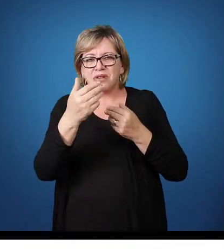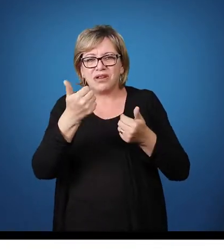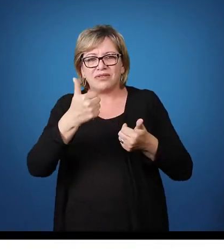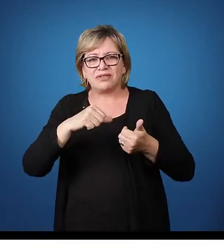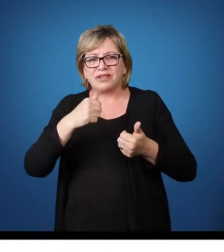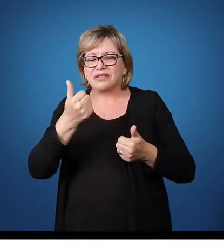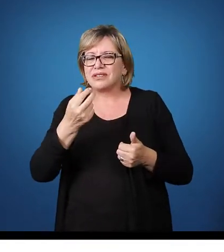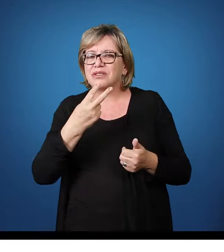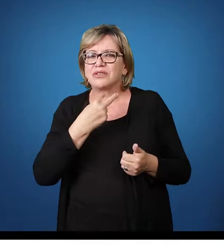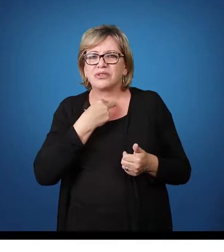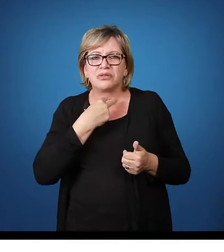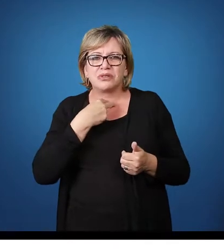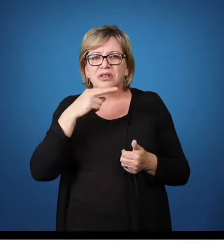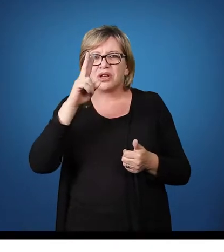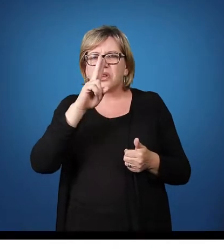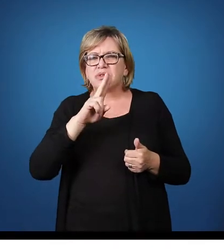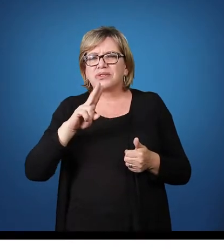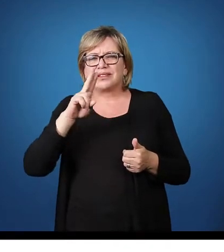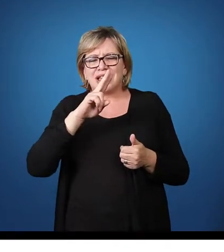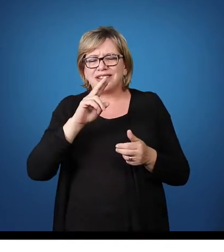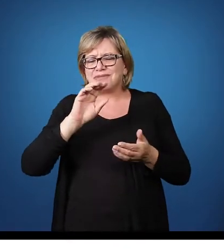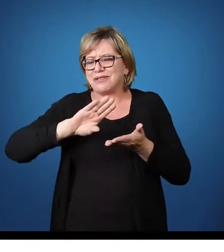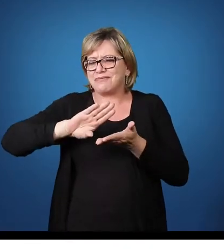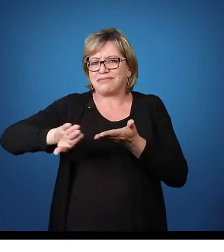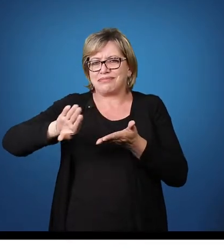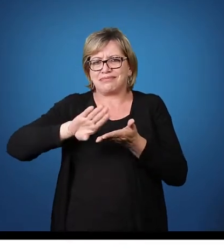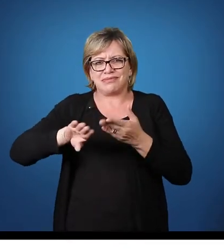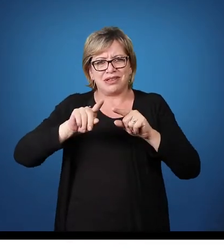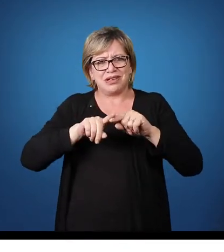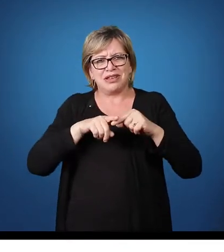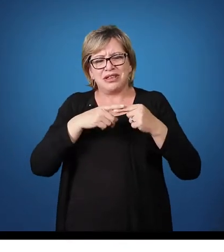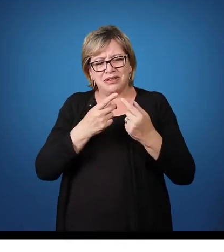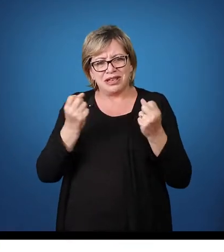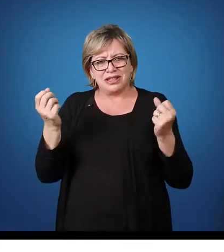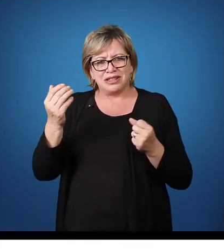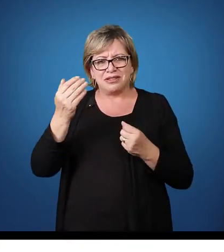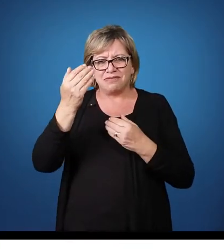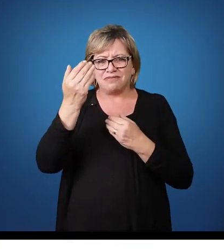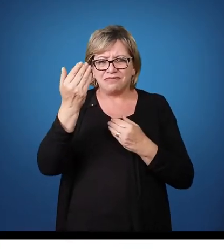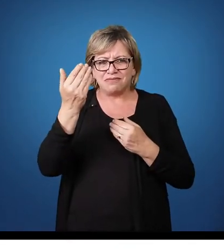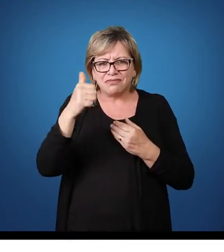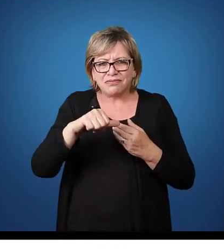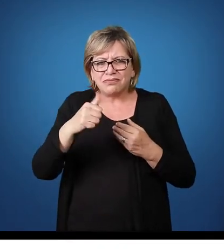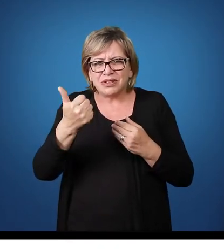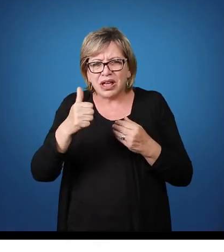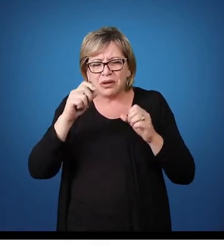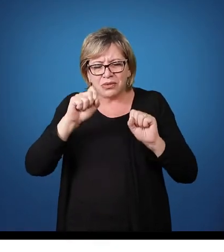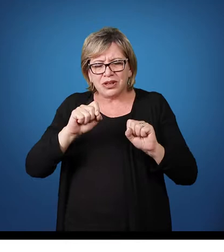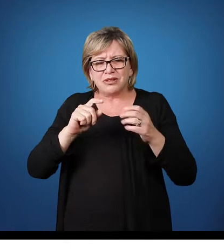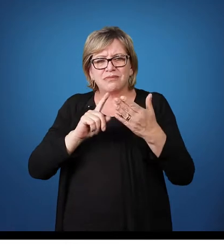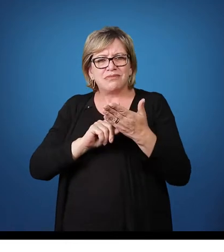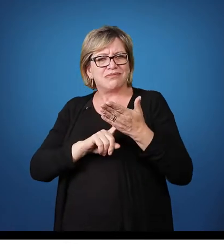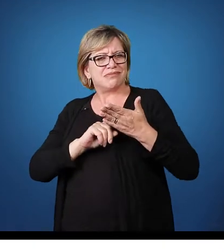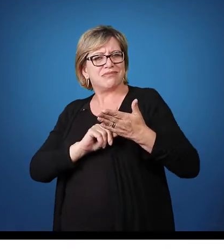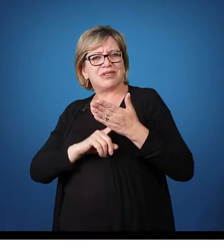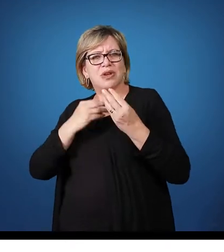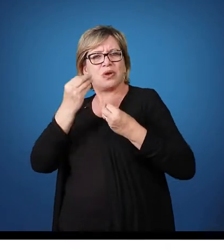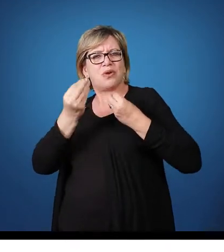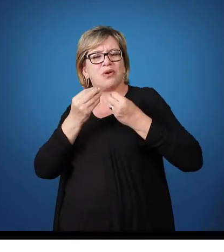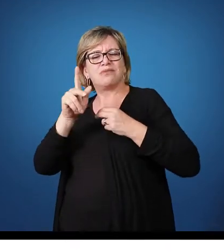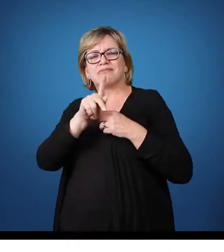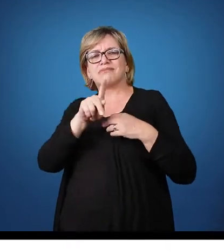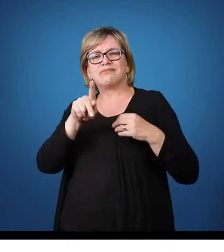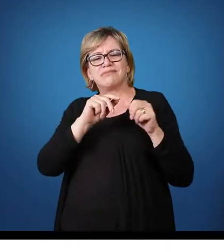utilizada como mero instrumento de exclusão, mas ela tem que servir como instrumento de orientação para o trabalho do